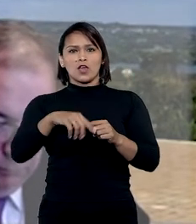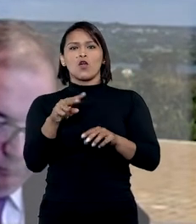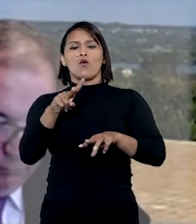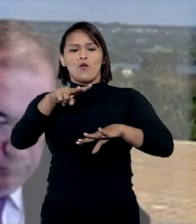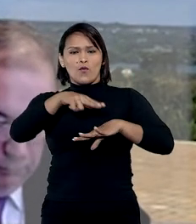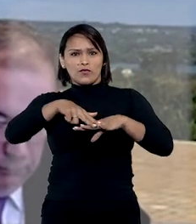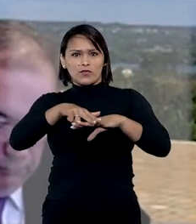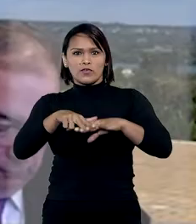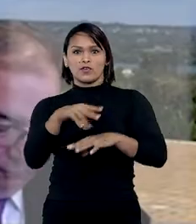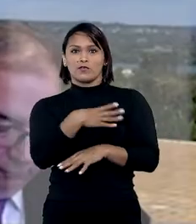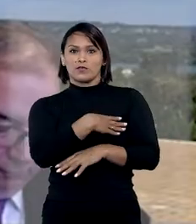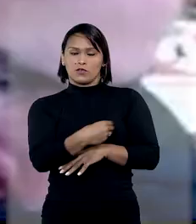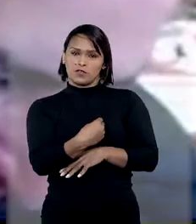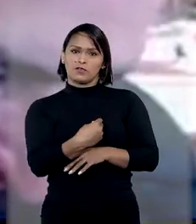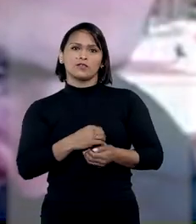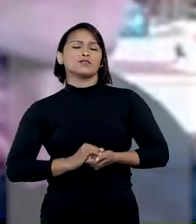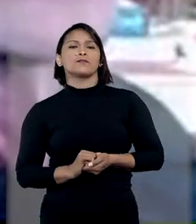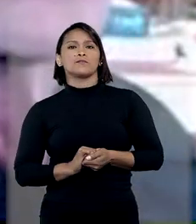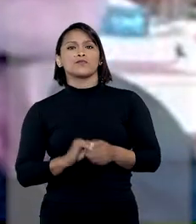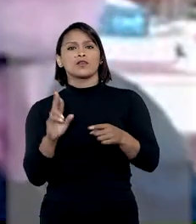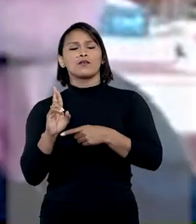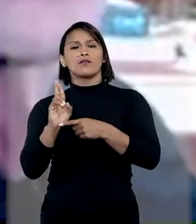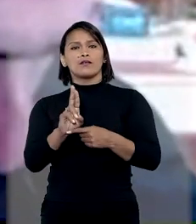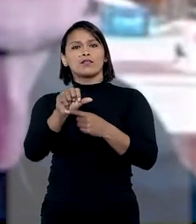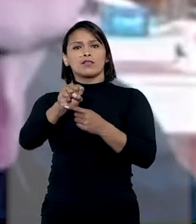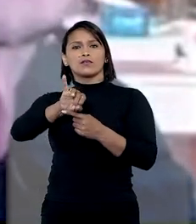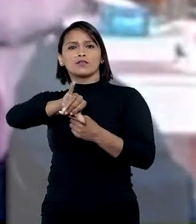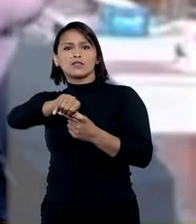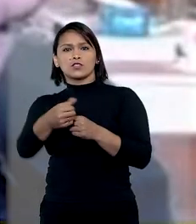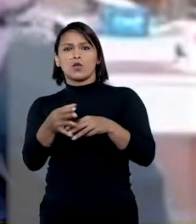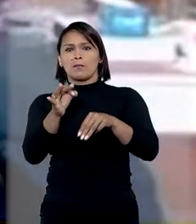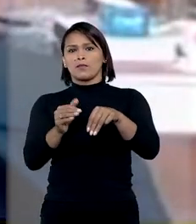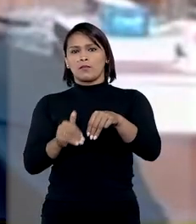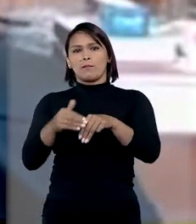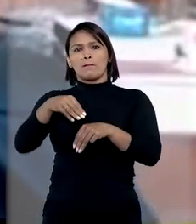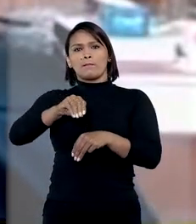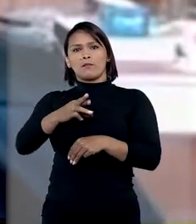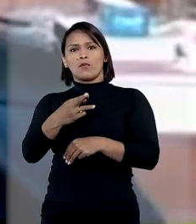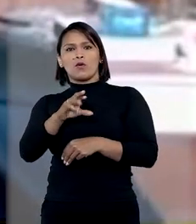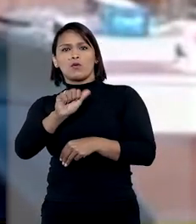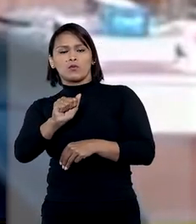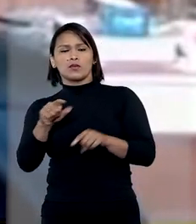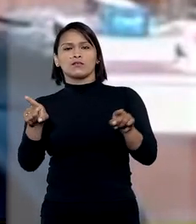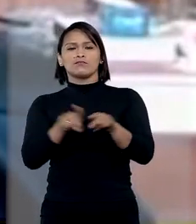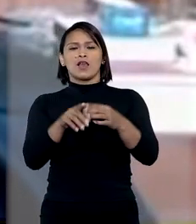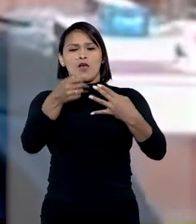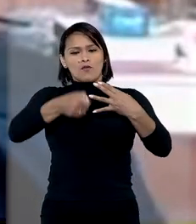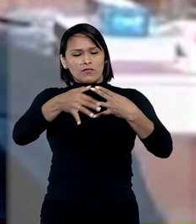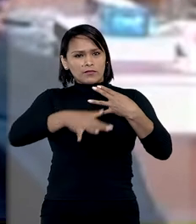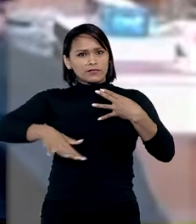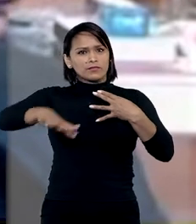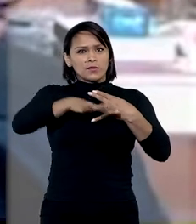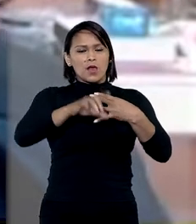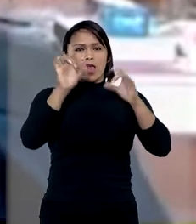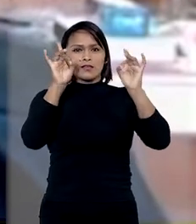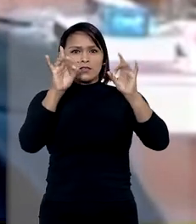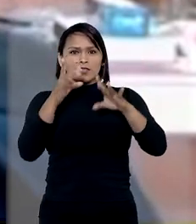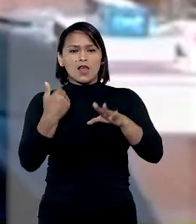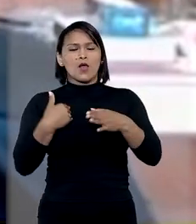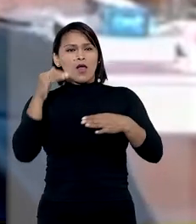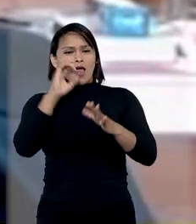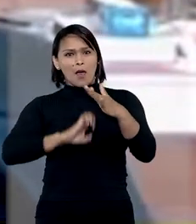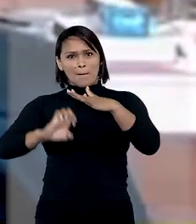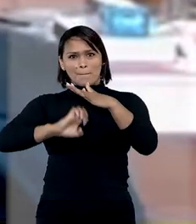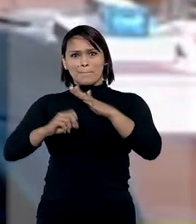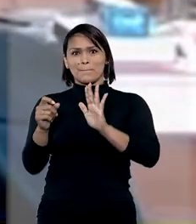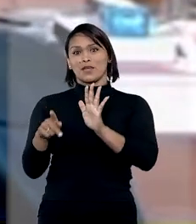eles o viúvo e os filhos. O relator no STJ, ministro Moura Ribeiro, destacou jurisprudência da corte no sentido de